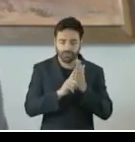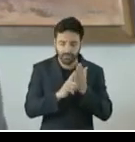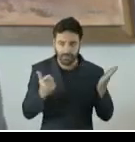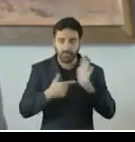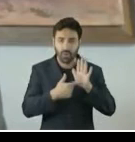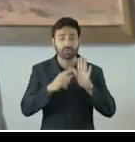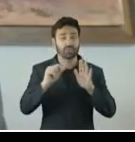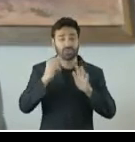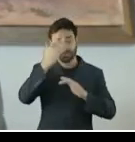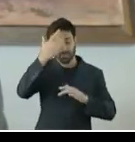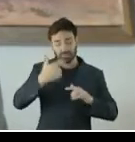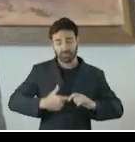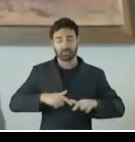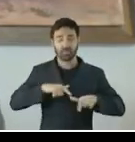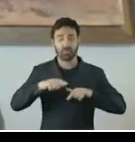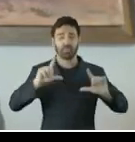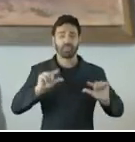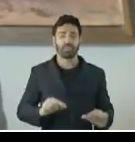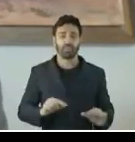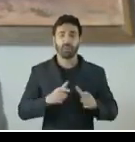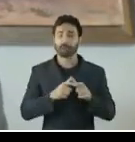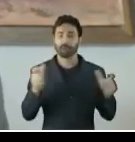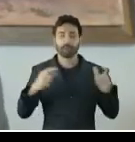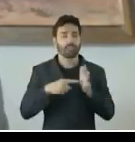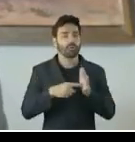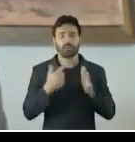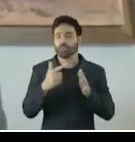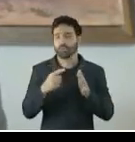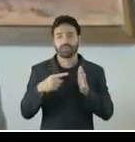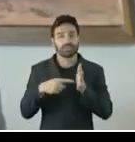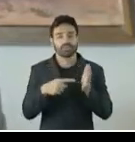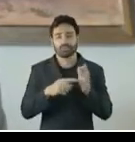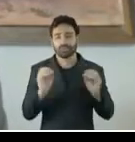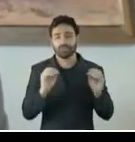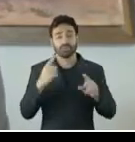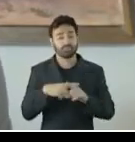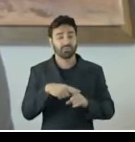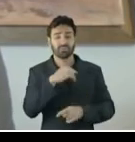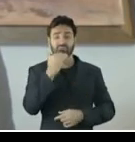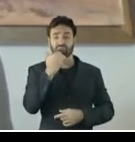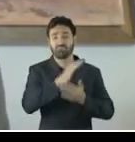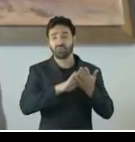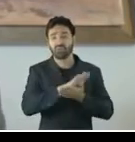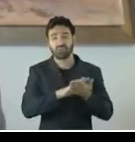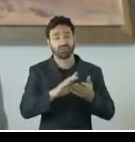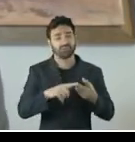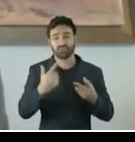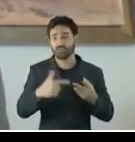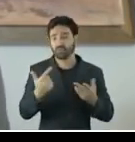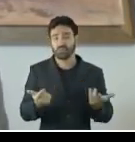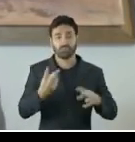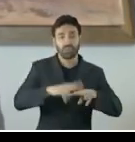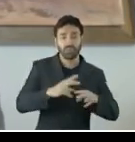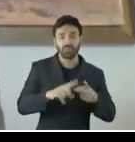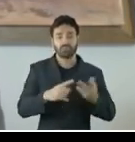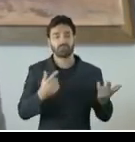revela que a maioria das vítimas não denuncia o agressor em razão da expectativa de impunidade, da ausência de políticas eficientes e do